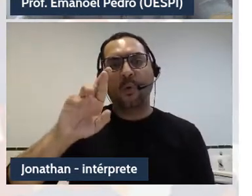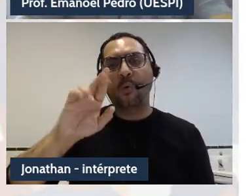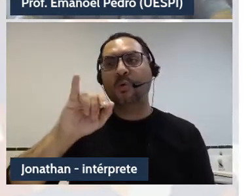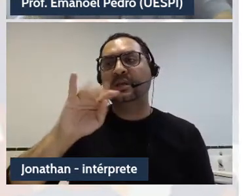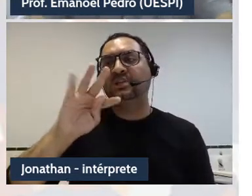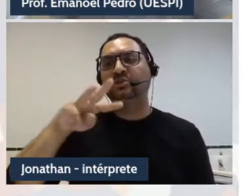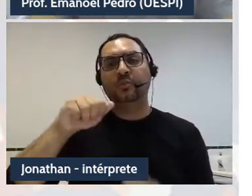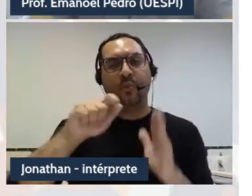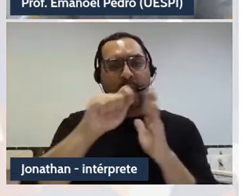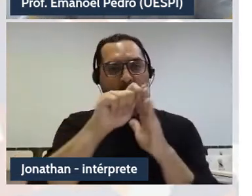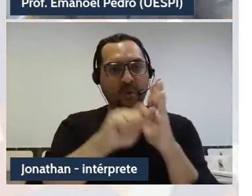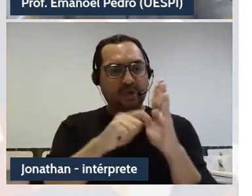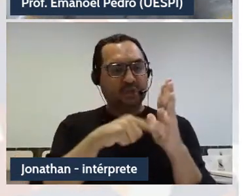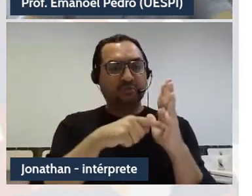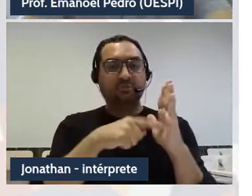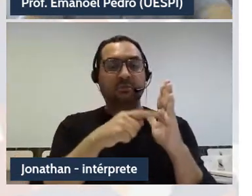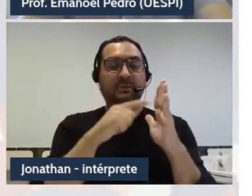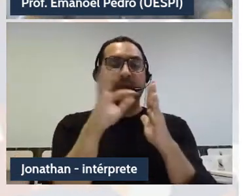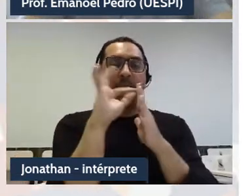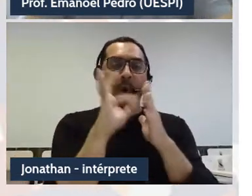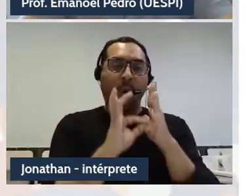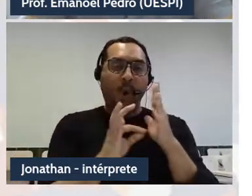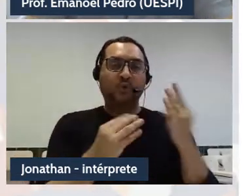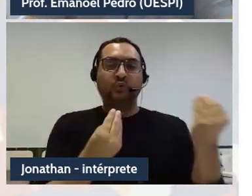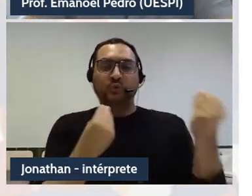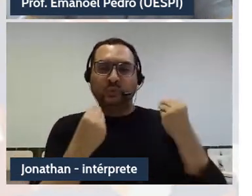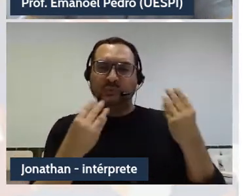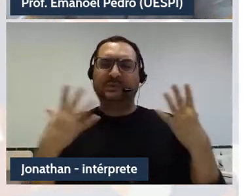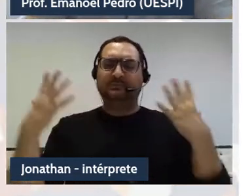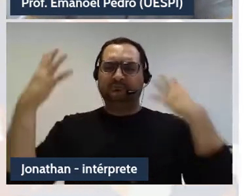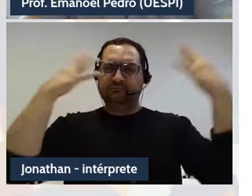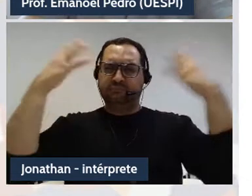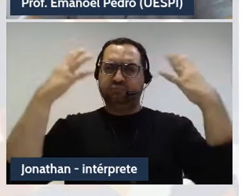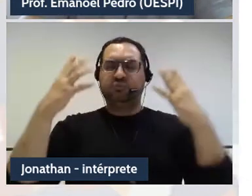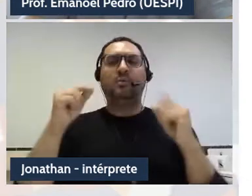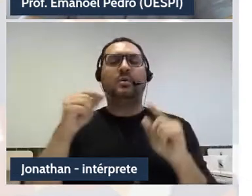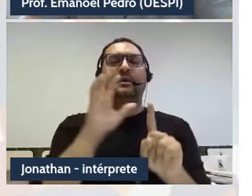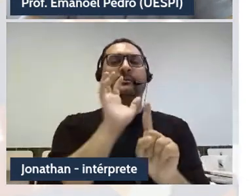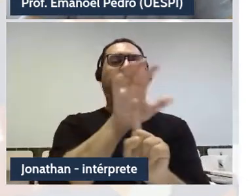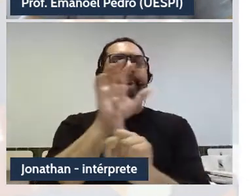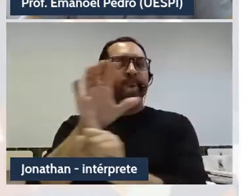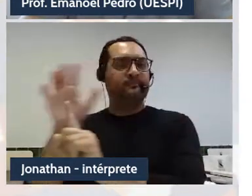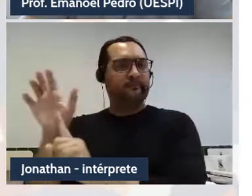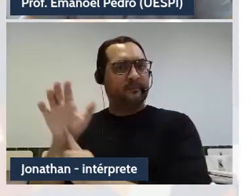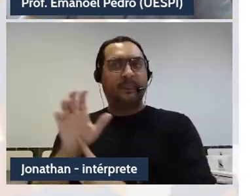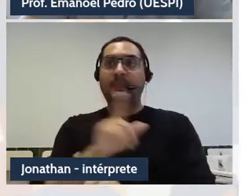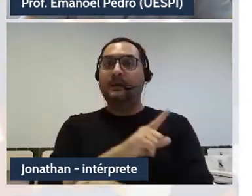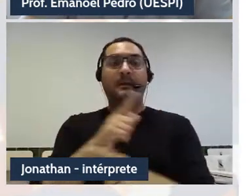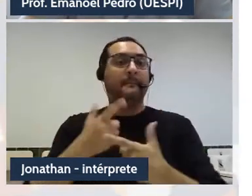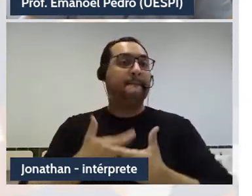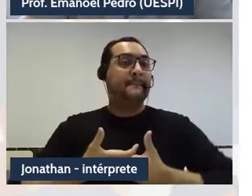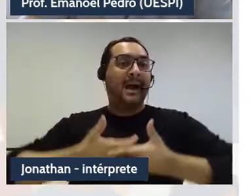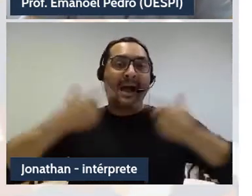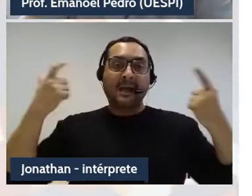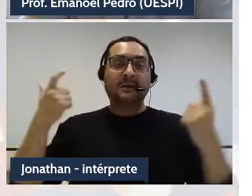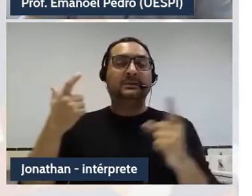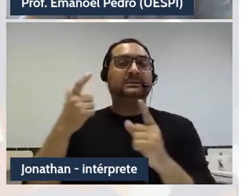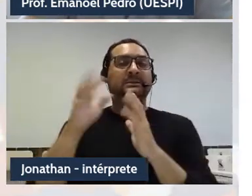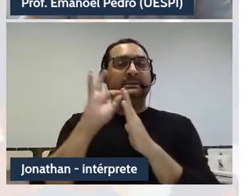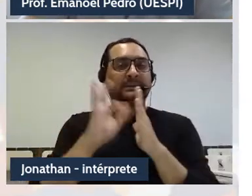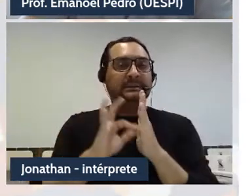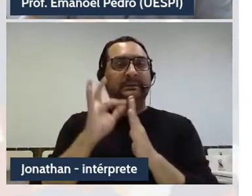do humano, mas também organizem a nossa experiência com corpos cada vez maiores de informações e